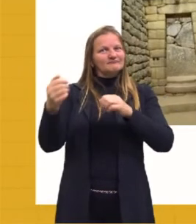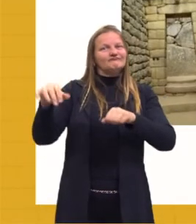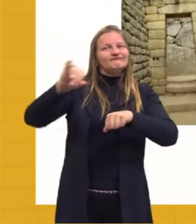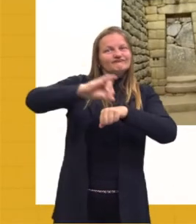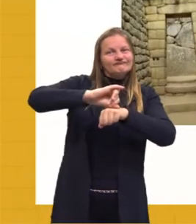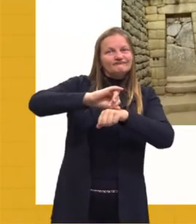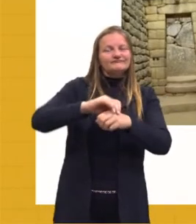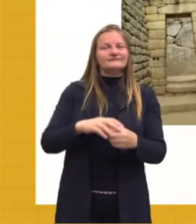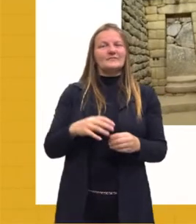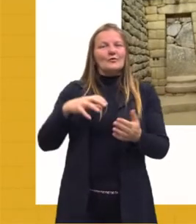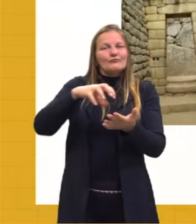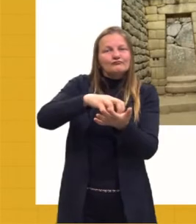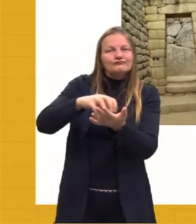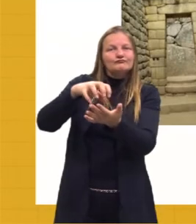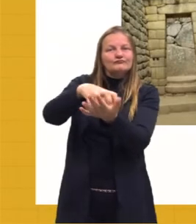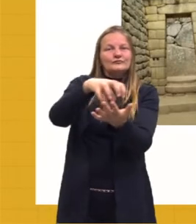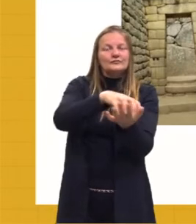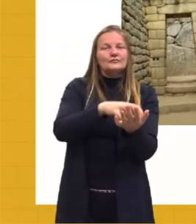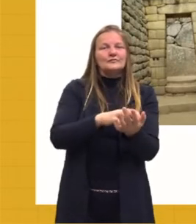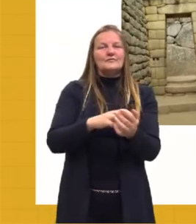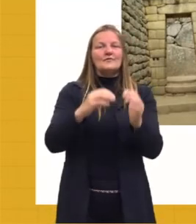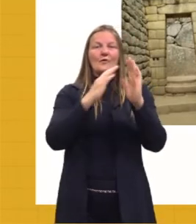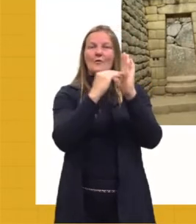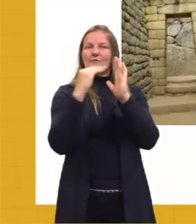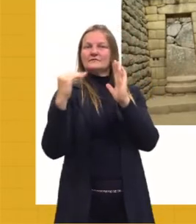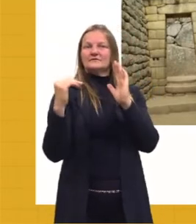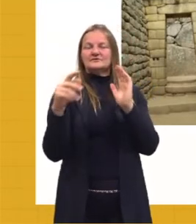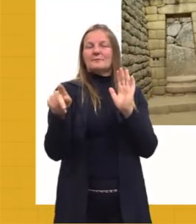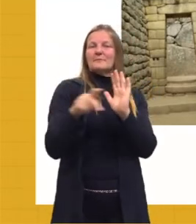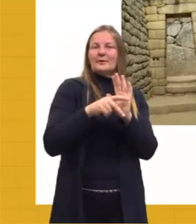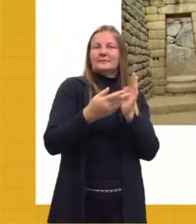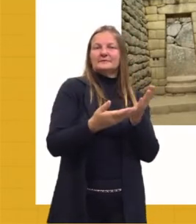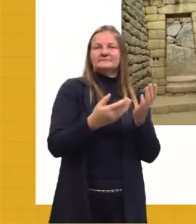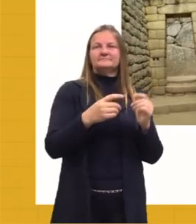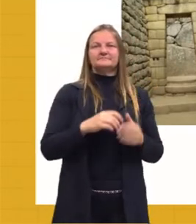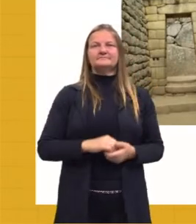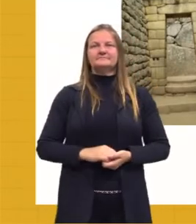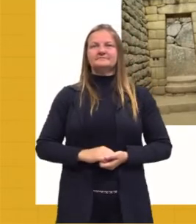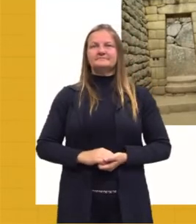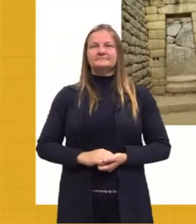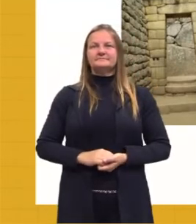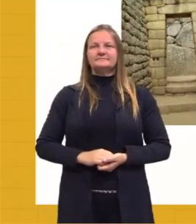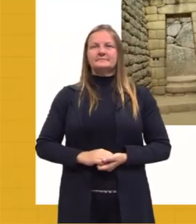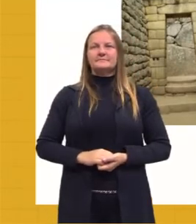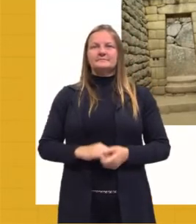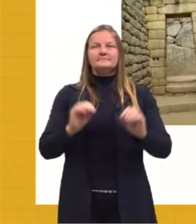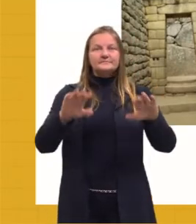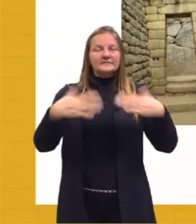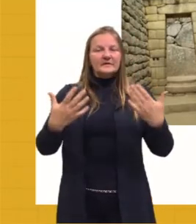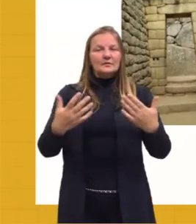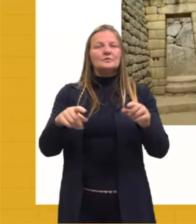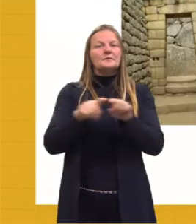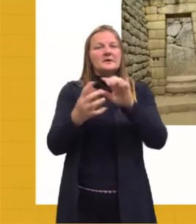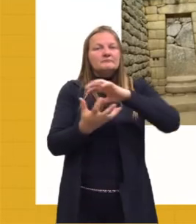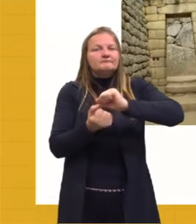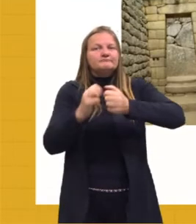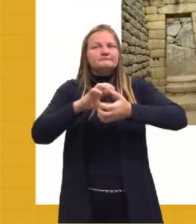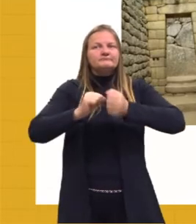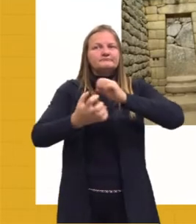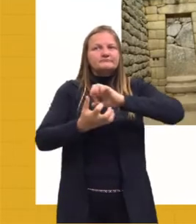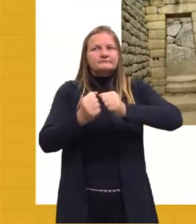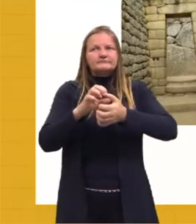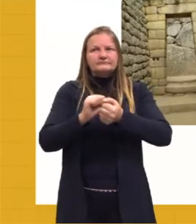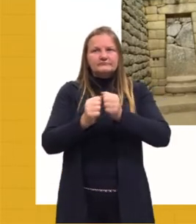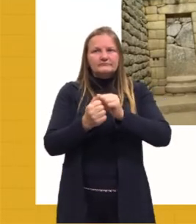processo de colonização alterou a estética do local. Então, a cerâmica, ela apresenta uma